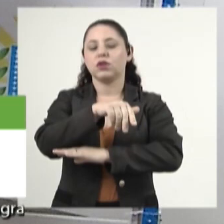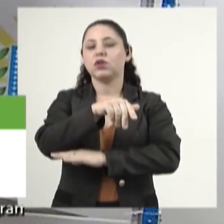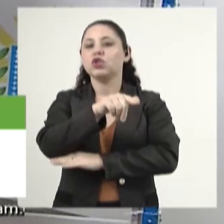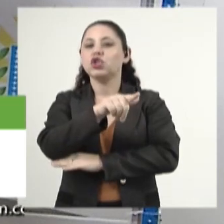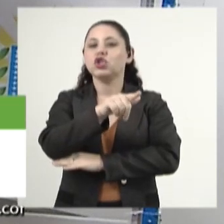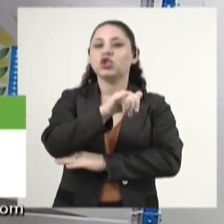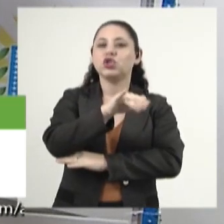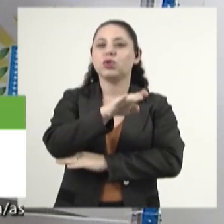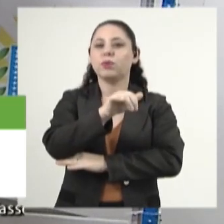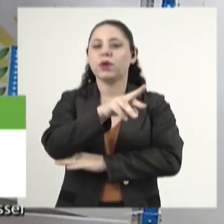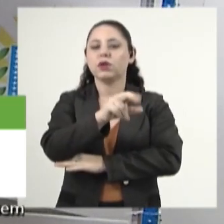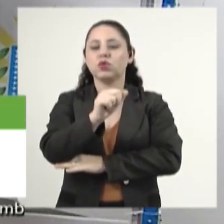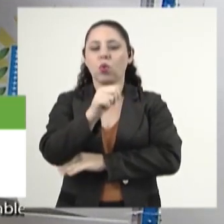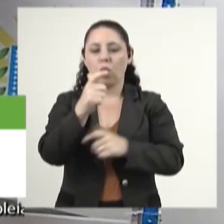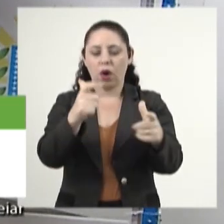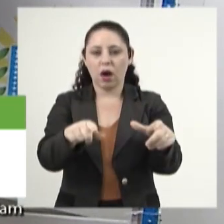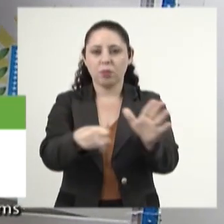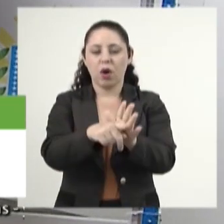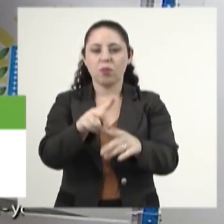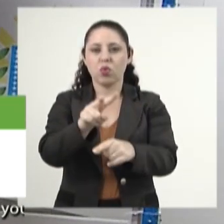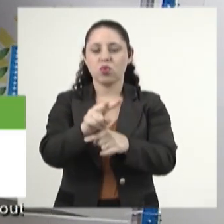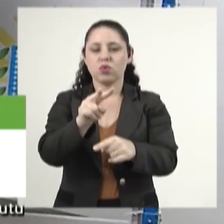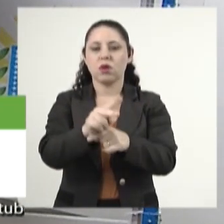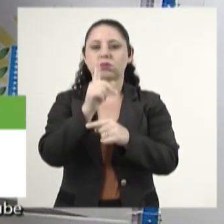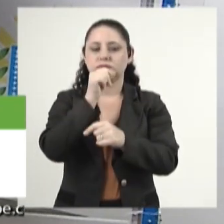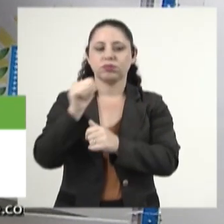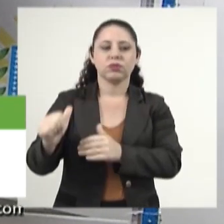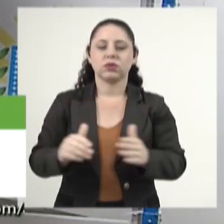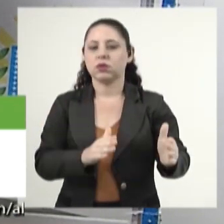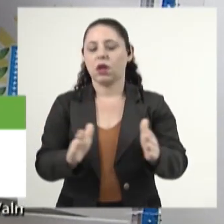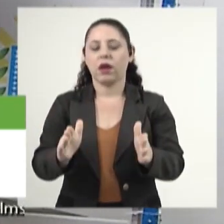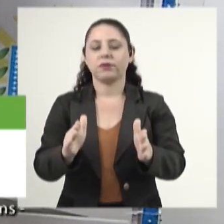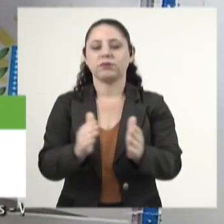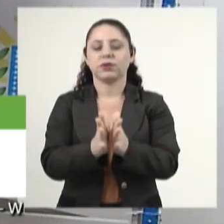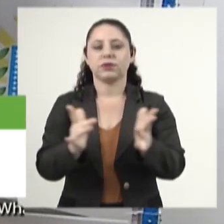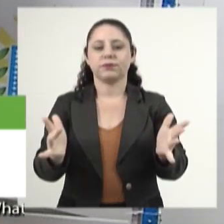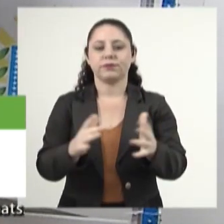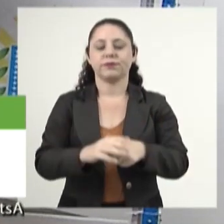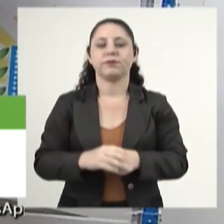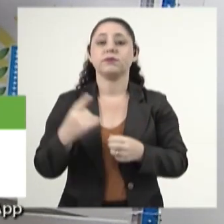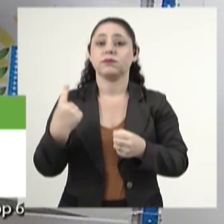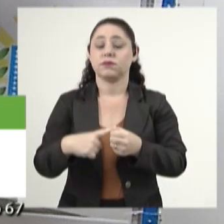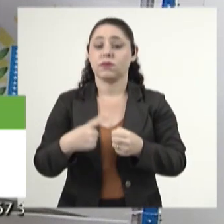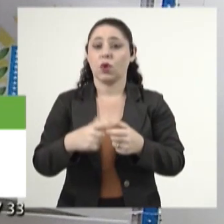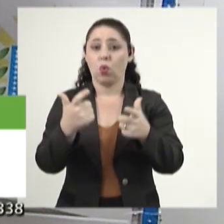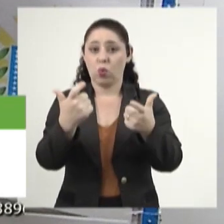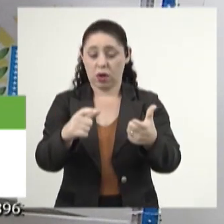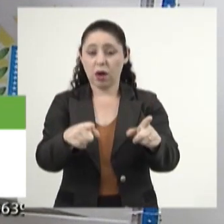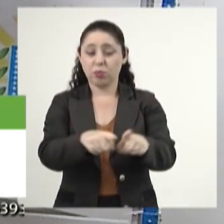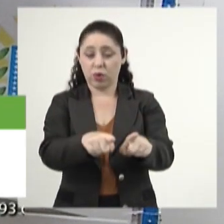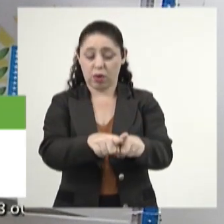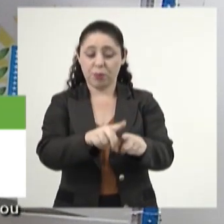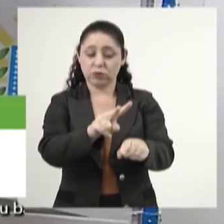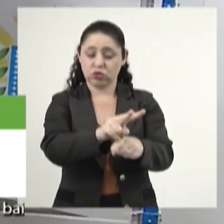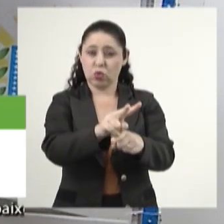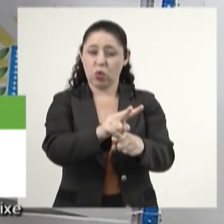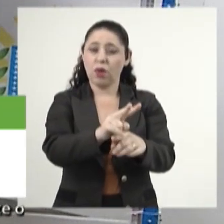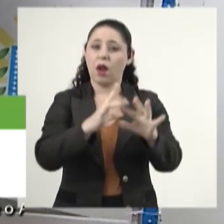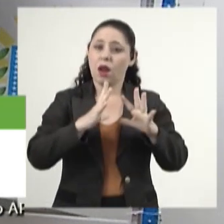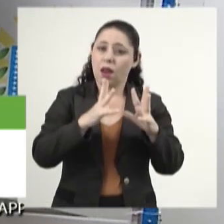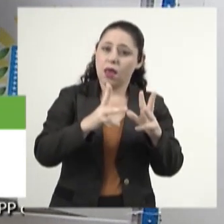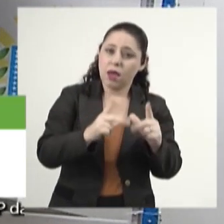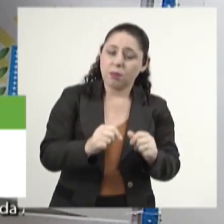o Centro Reservatório de Tratamento de Água lá no município de Rio Brilhante. Esse centro